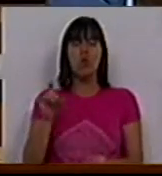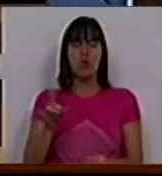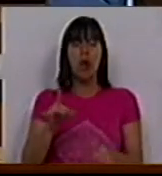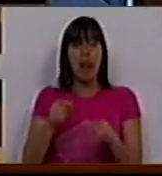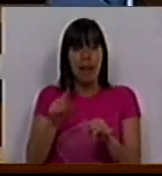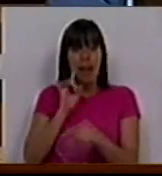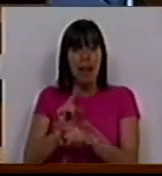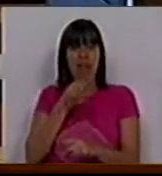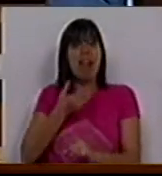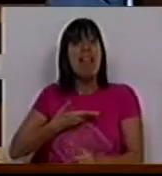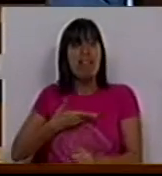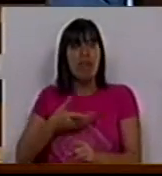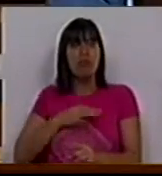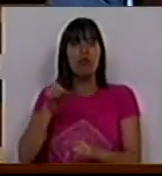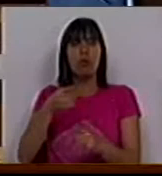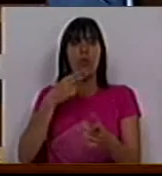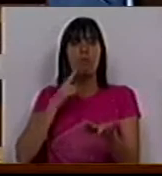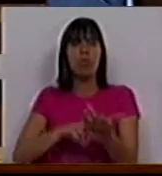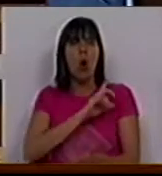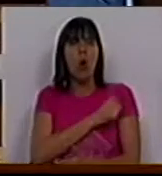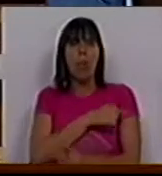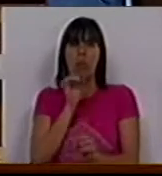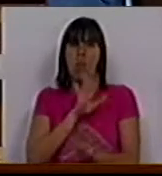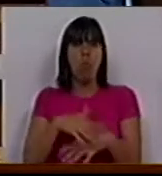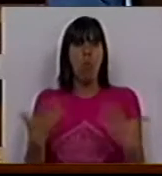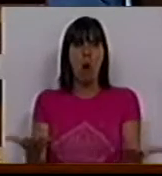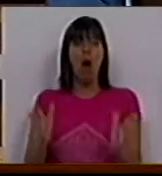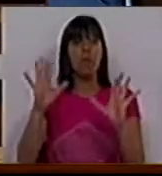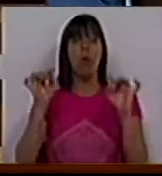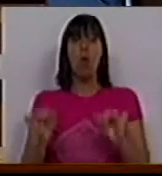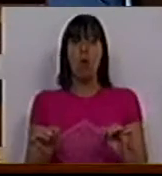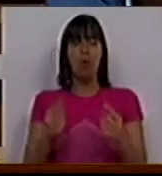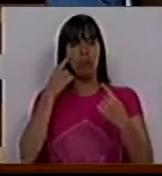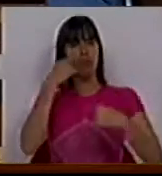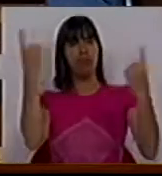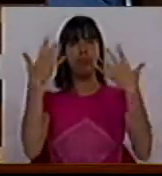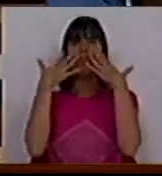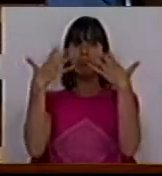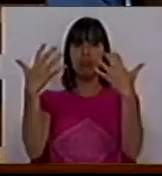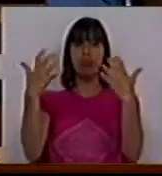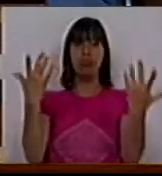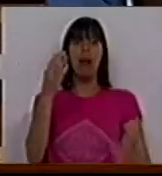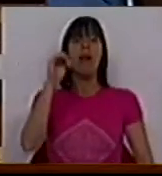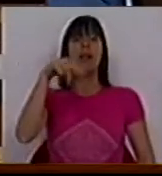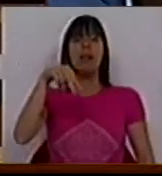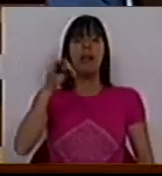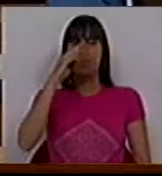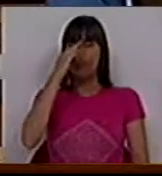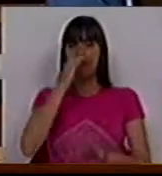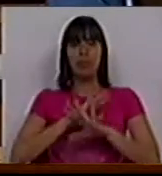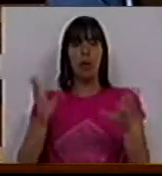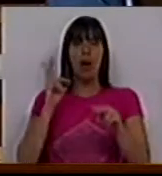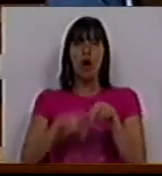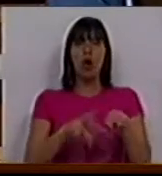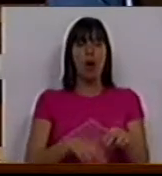foram competentes. E hoje estão à vista que o SNS não aguenta